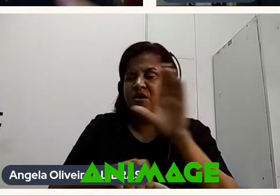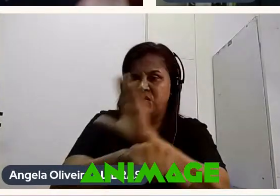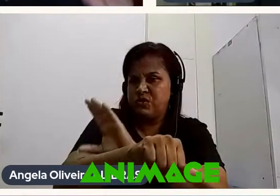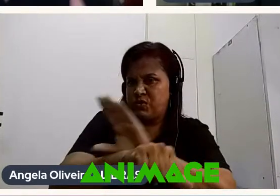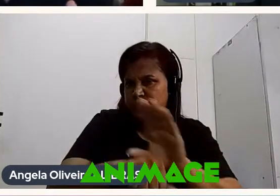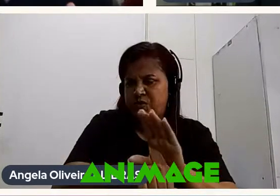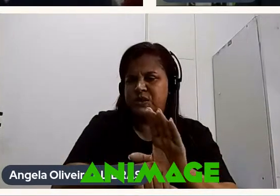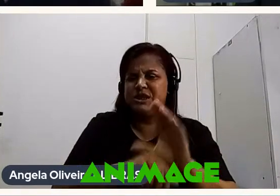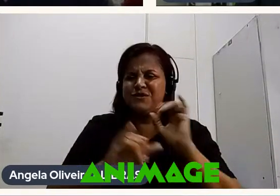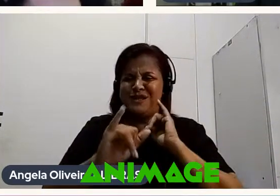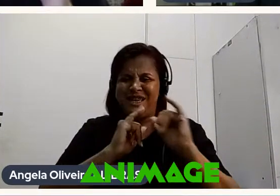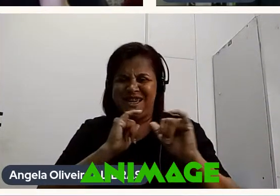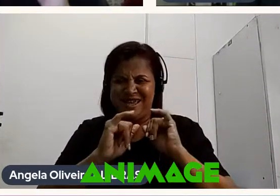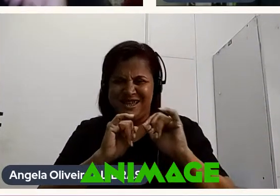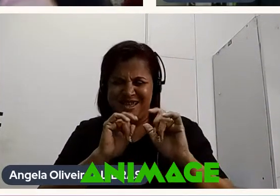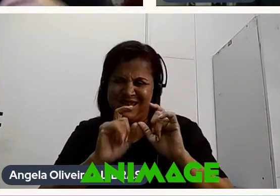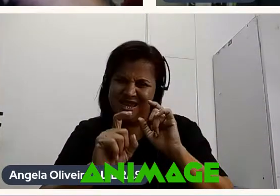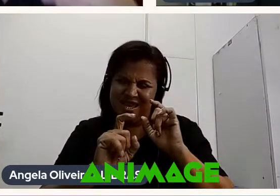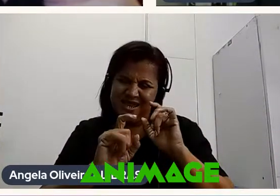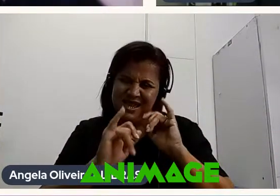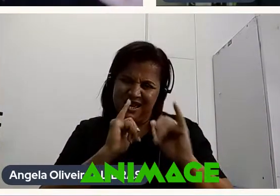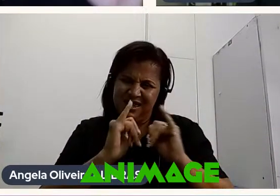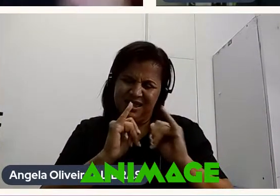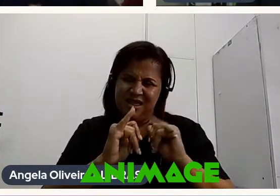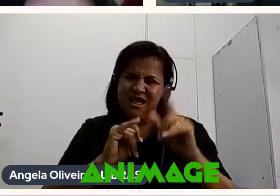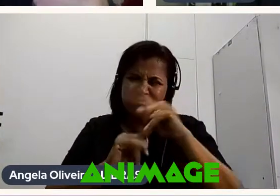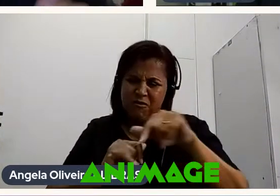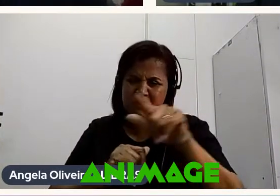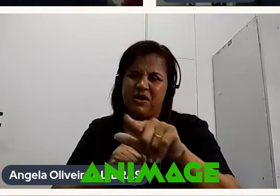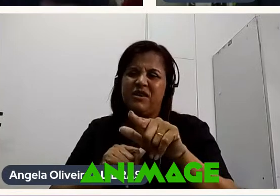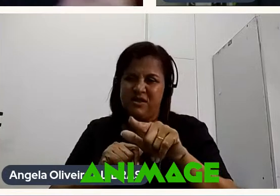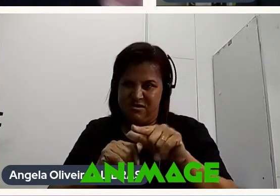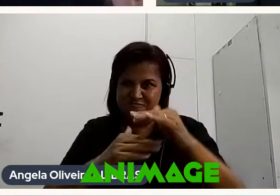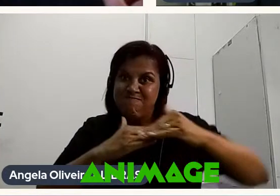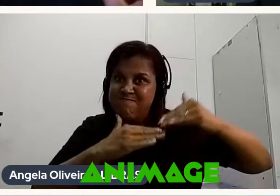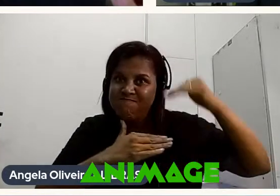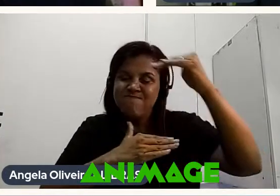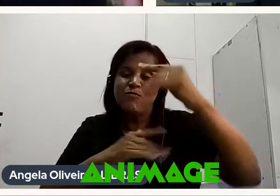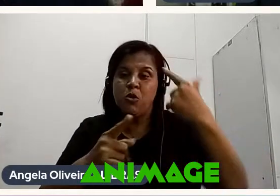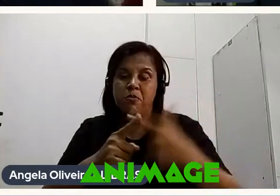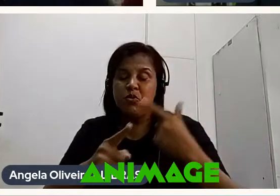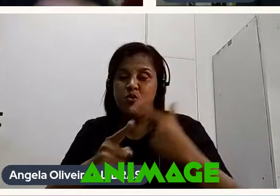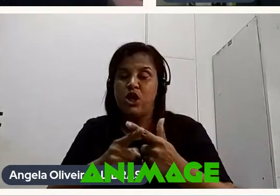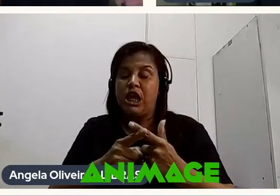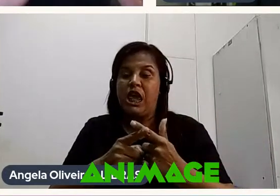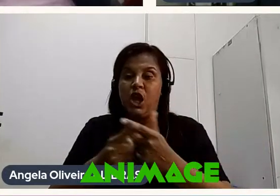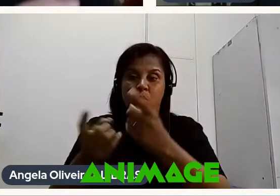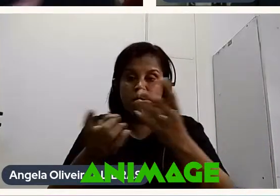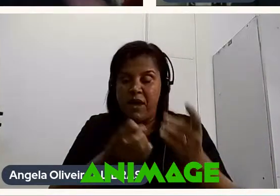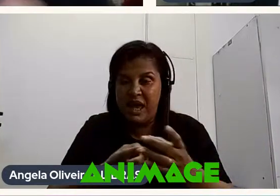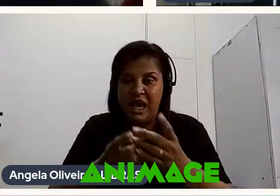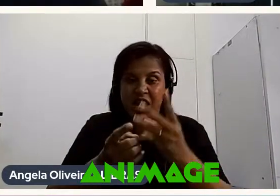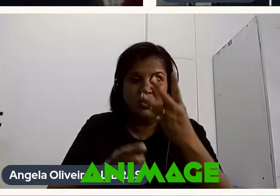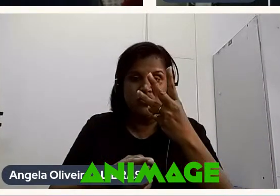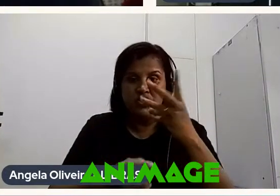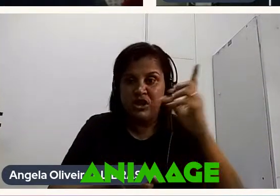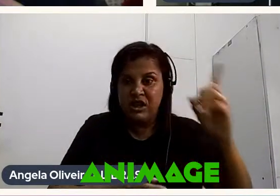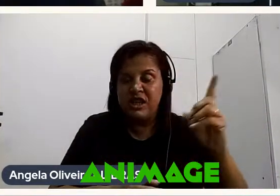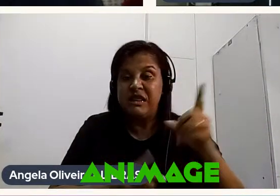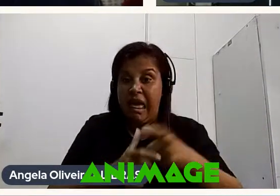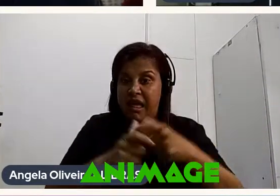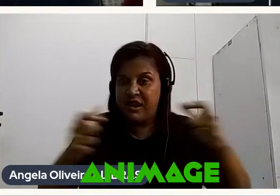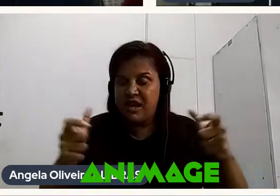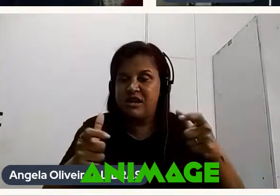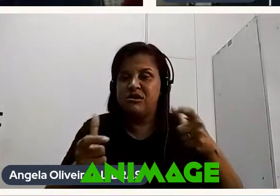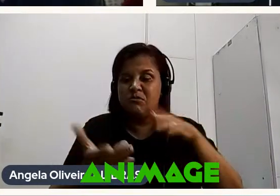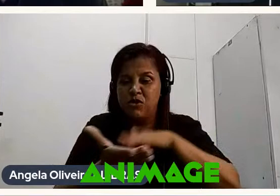na internet Vai pegando esse jeito Aí a coisa descamba Porque o mercado De 3D É muito grande Com isso você pode imprimir